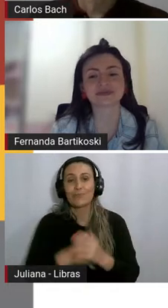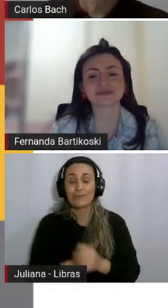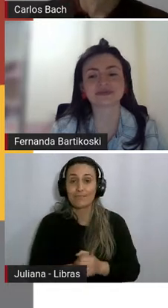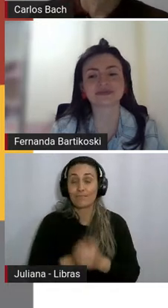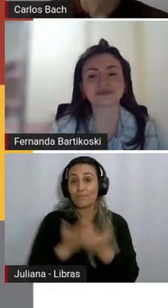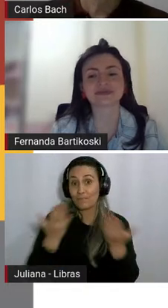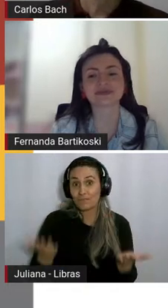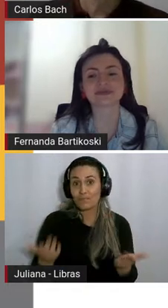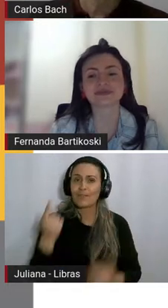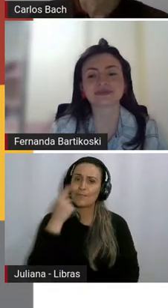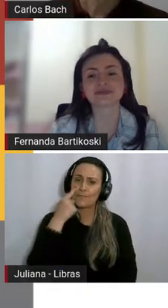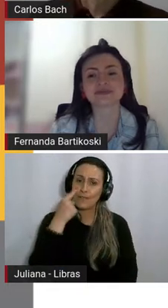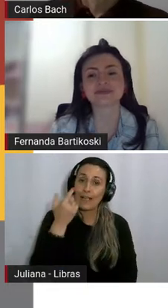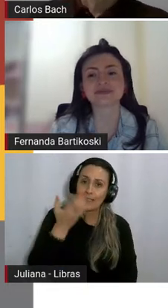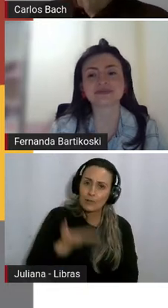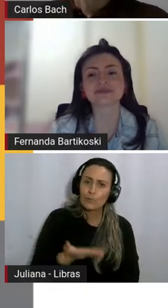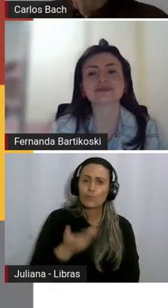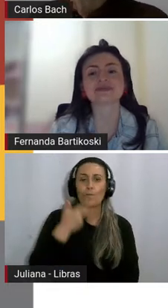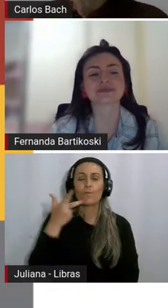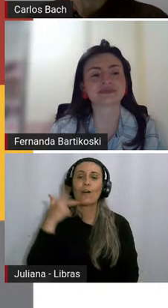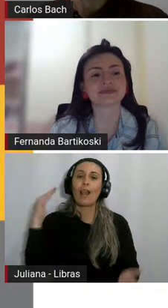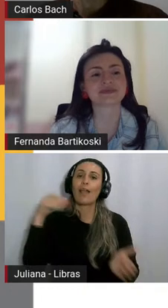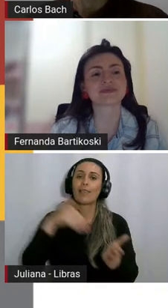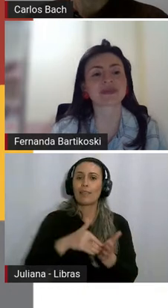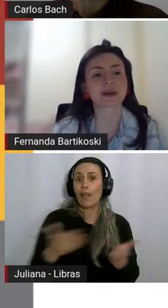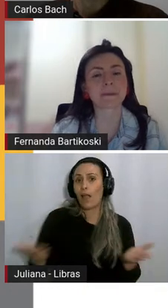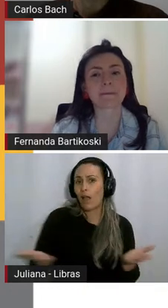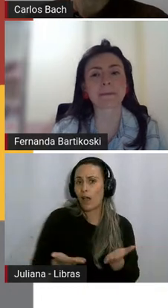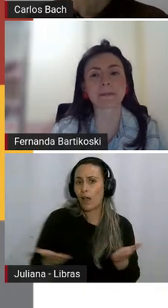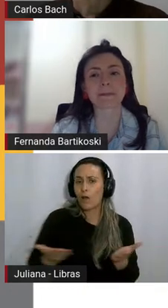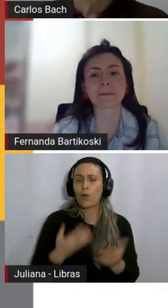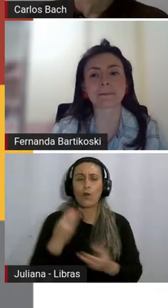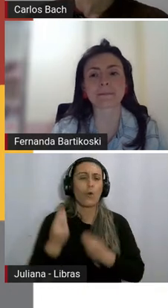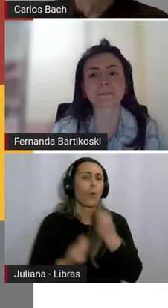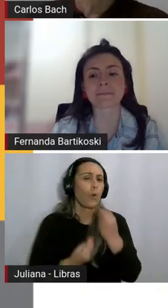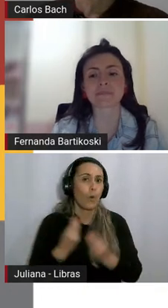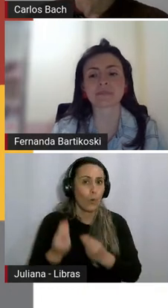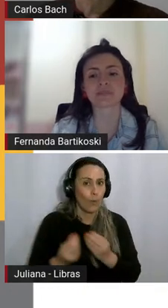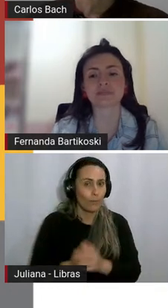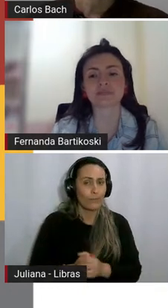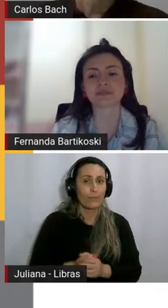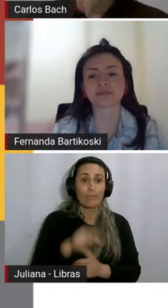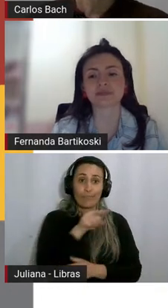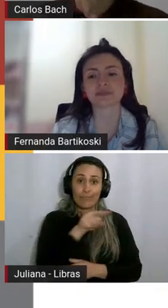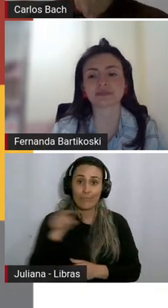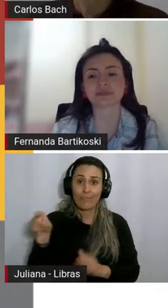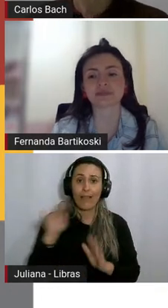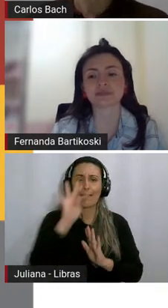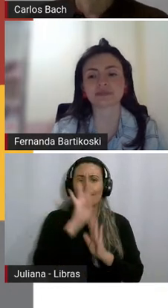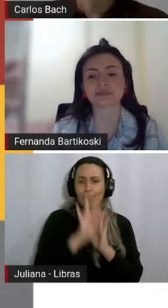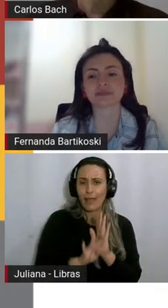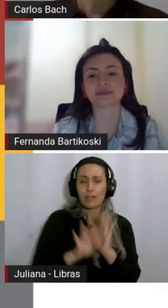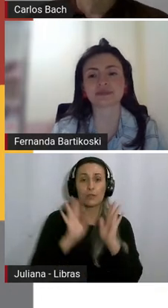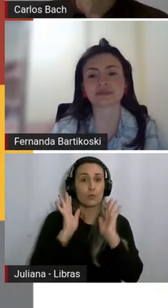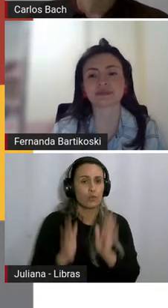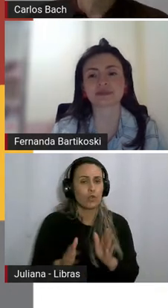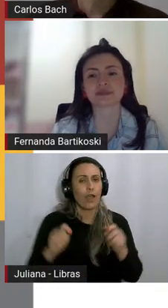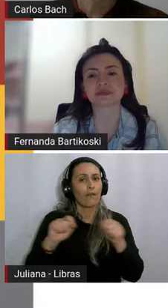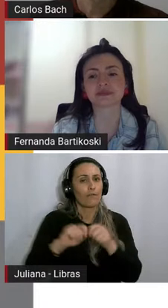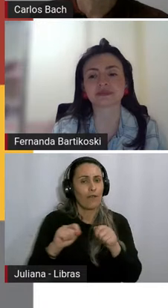que a gente vem falando até aqui. Como esses textos trabalhados, trazidos,